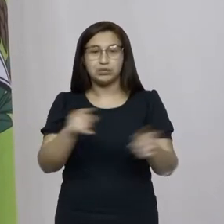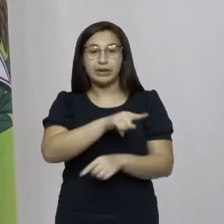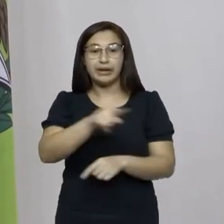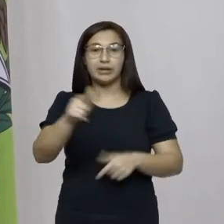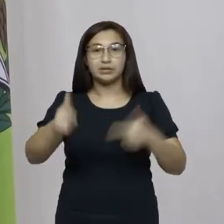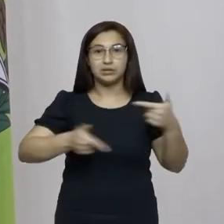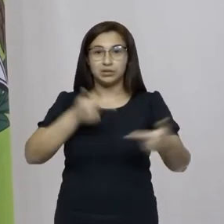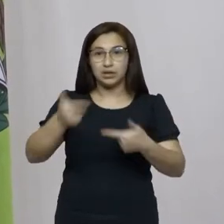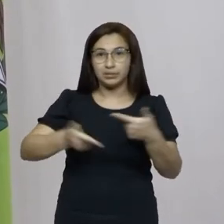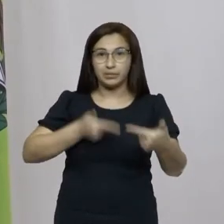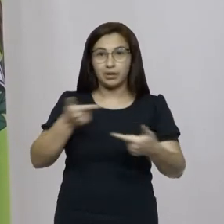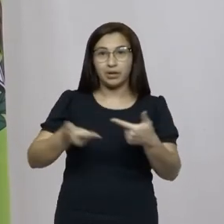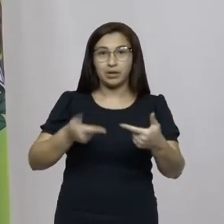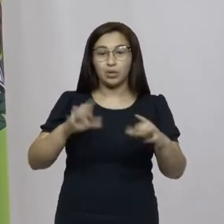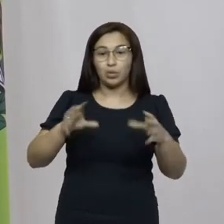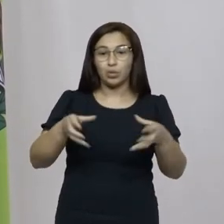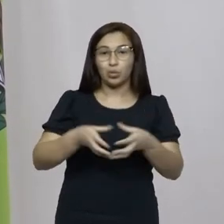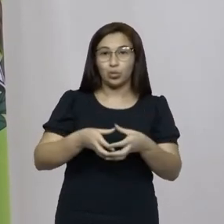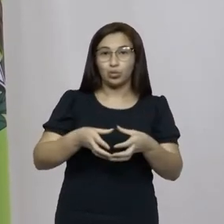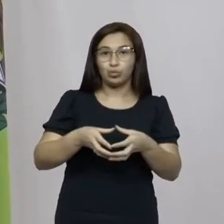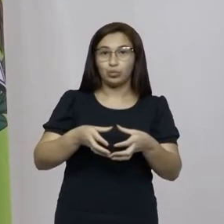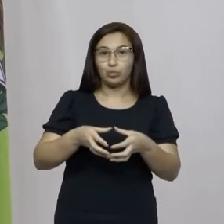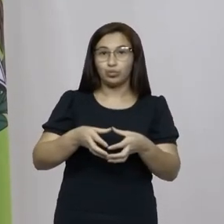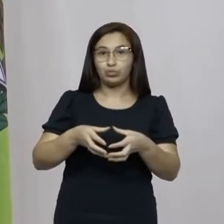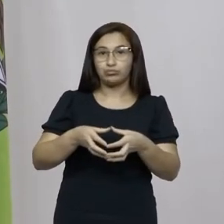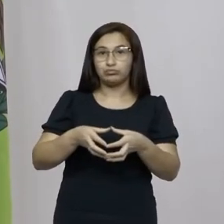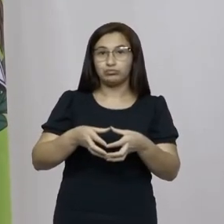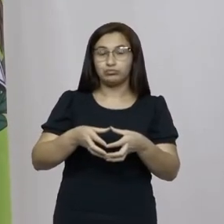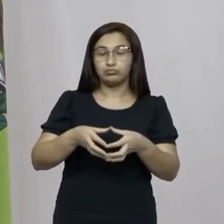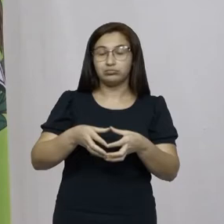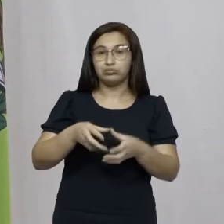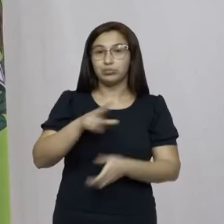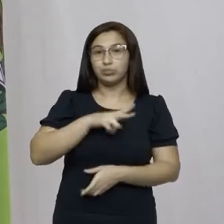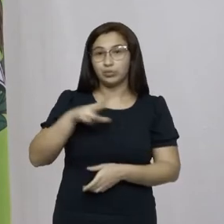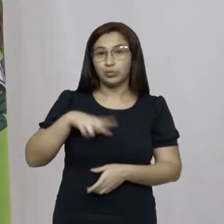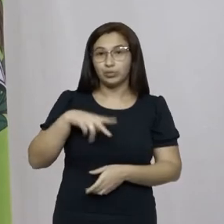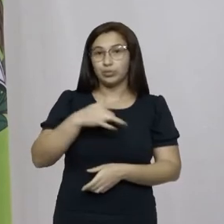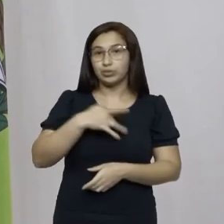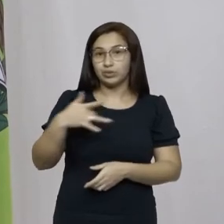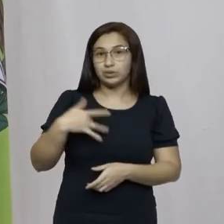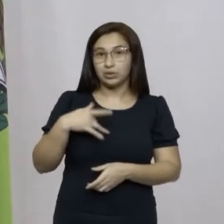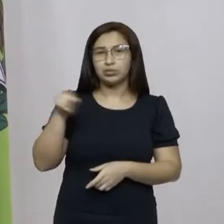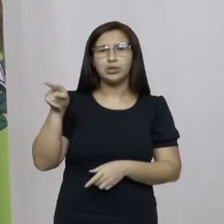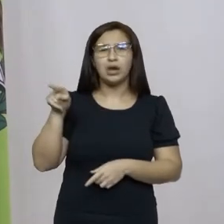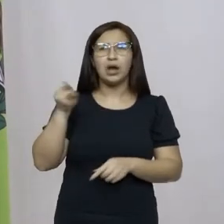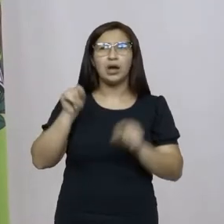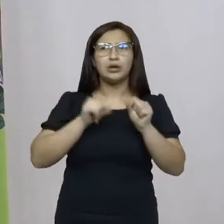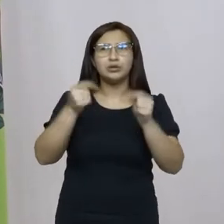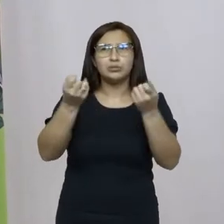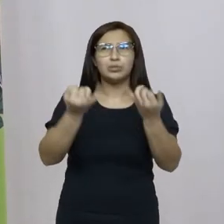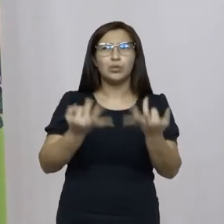setor público de saúde entre outras coisas olha o que que fala ali olha ali